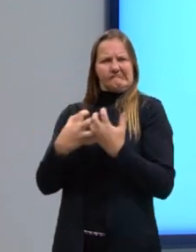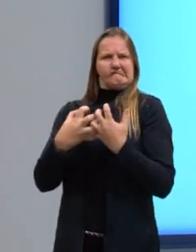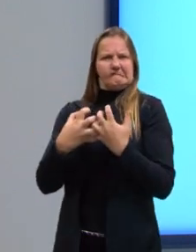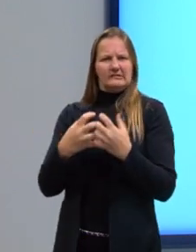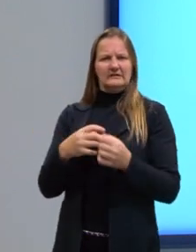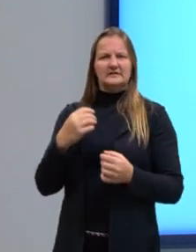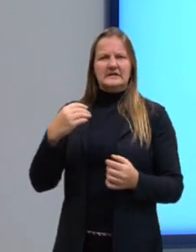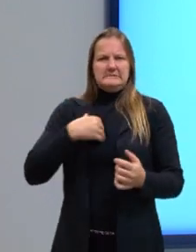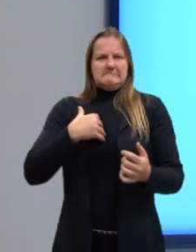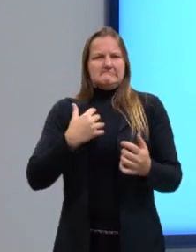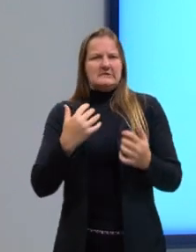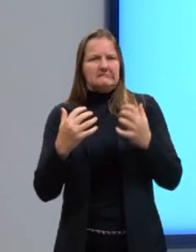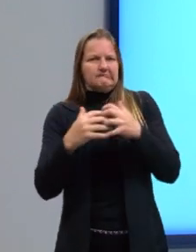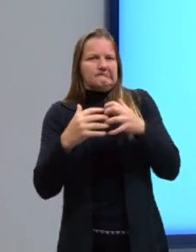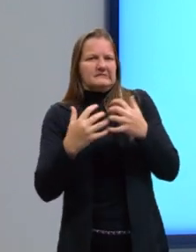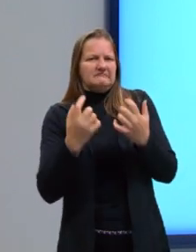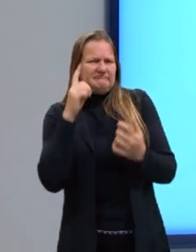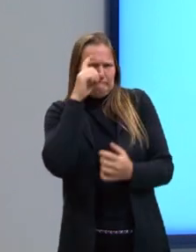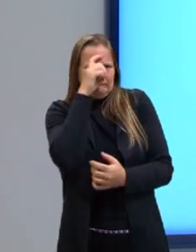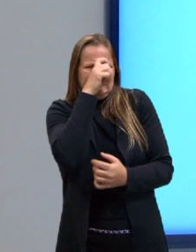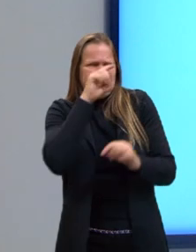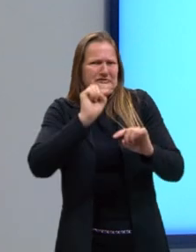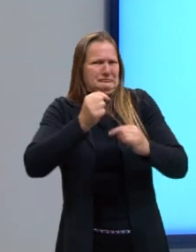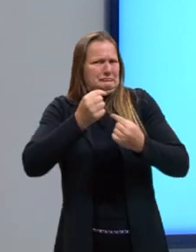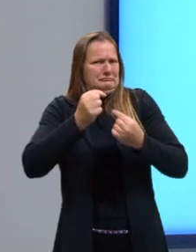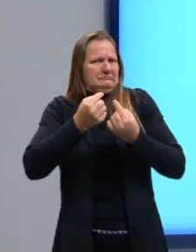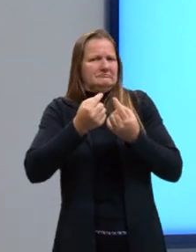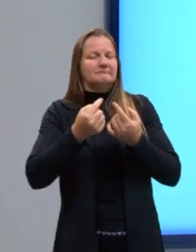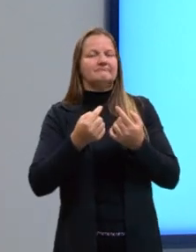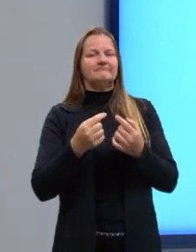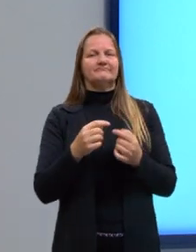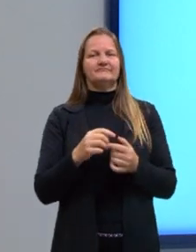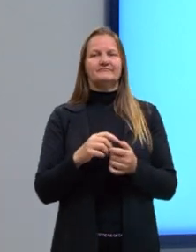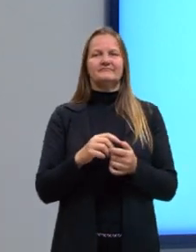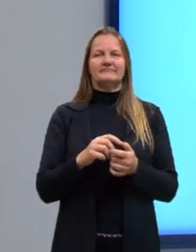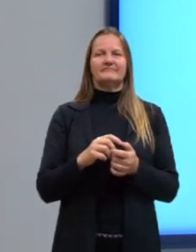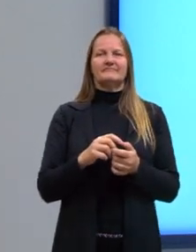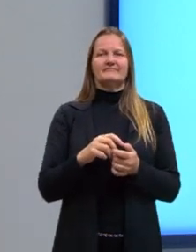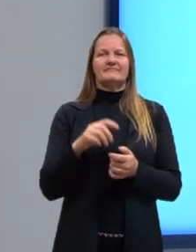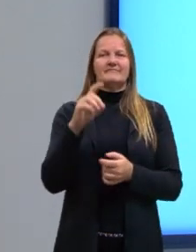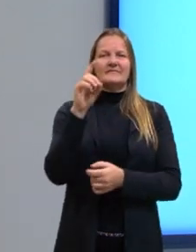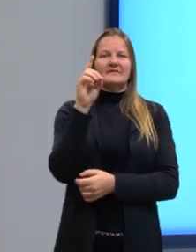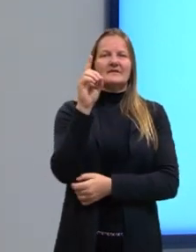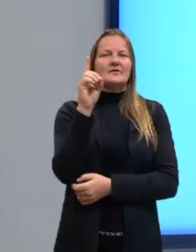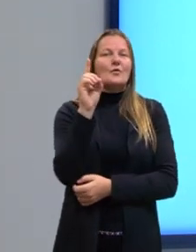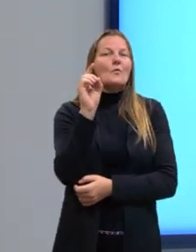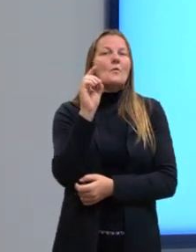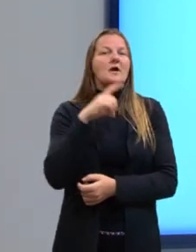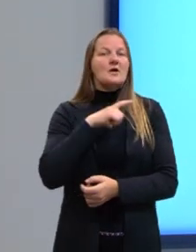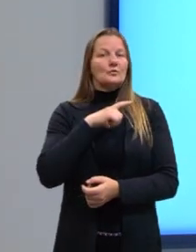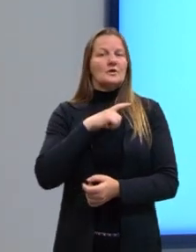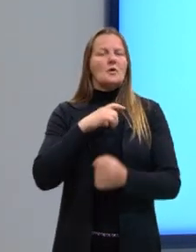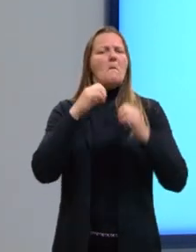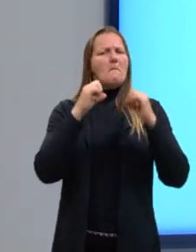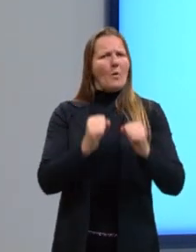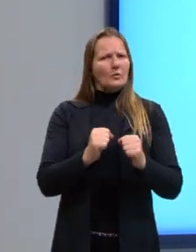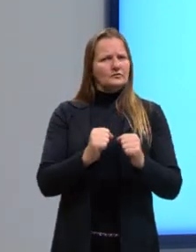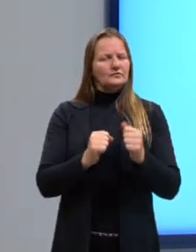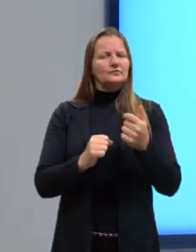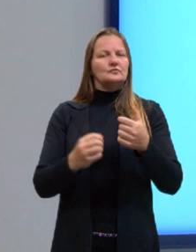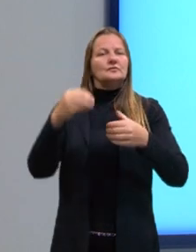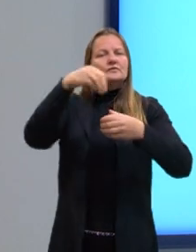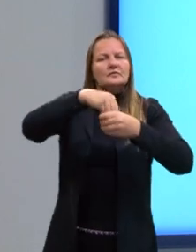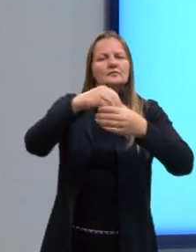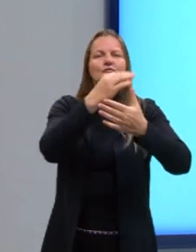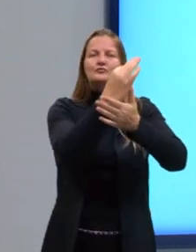empecilho e dificuldade. Eu posso, eu tenho esse poder no meu texto.